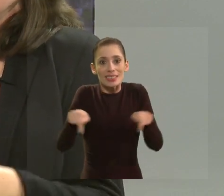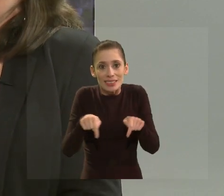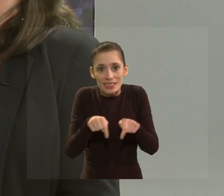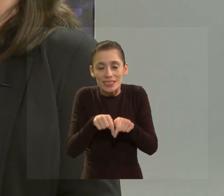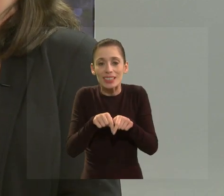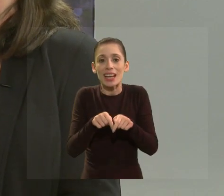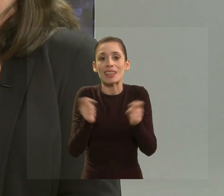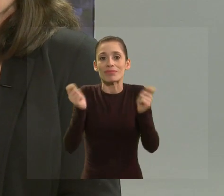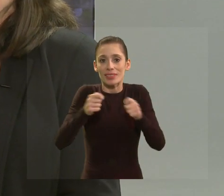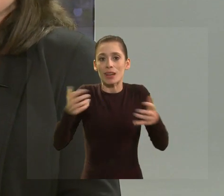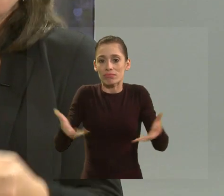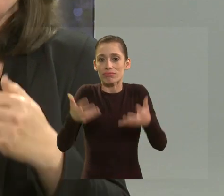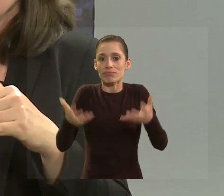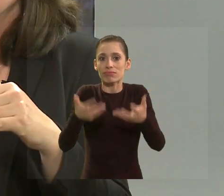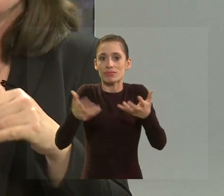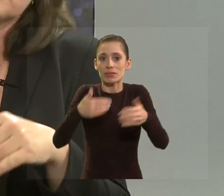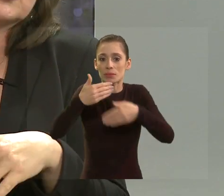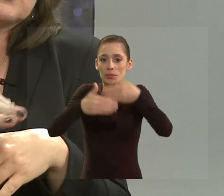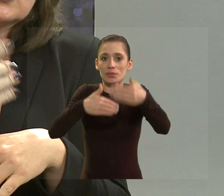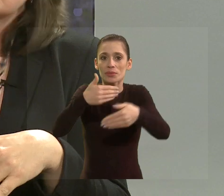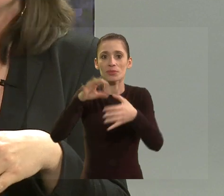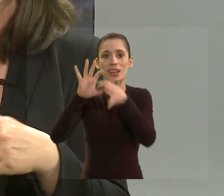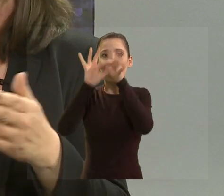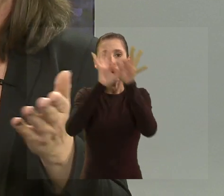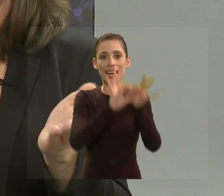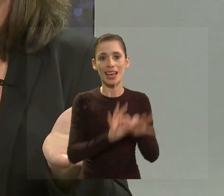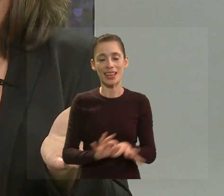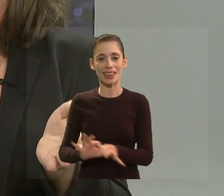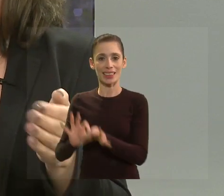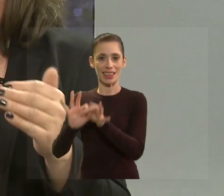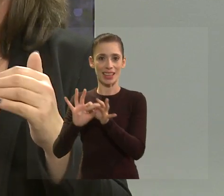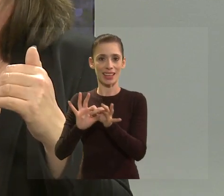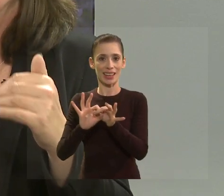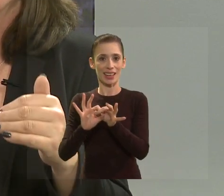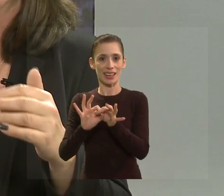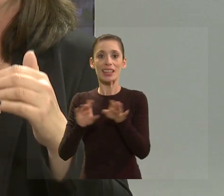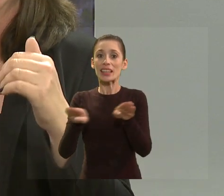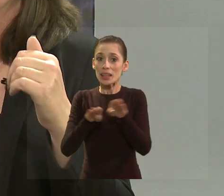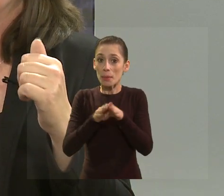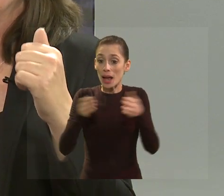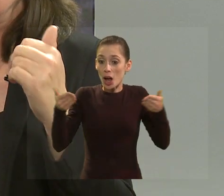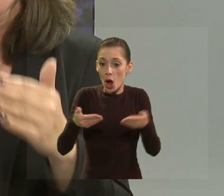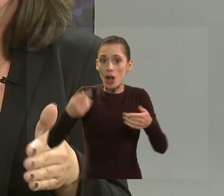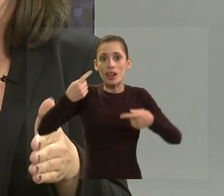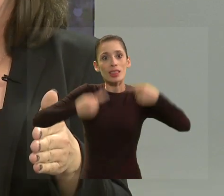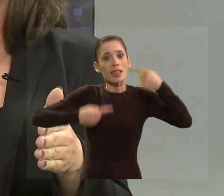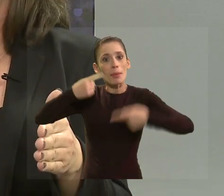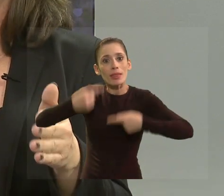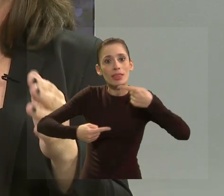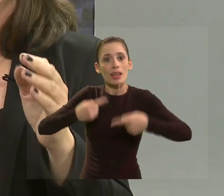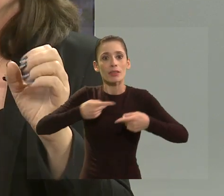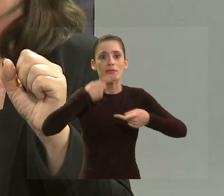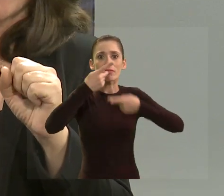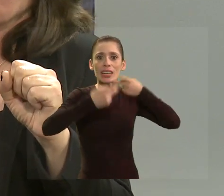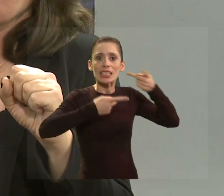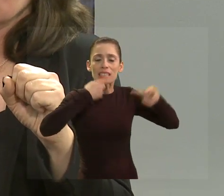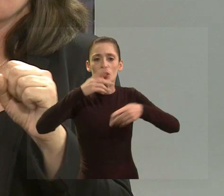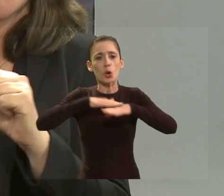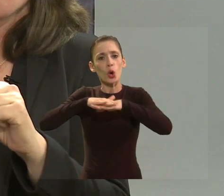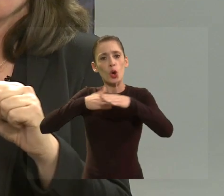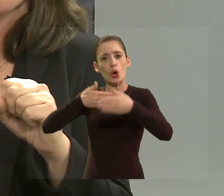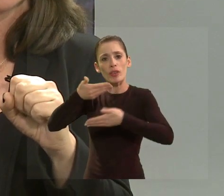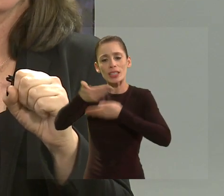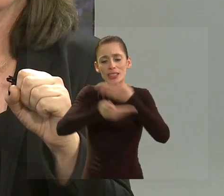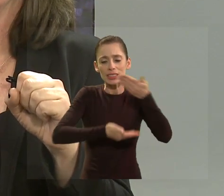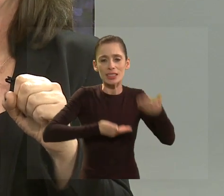uma rede e é fundamental esse tipo de situação como essa estar debatendo e estar falando porque algum dos problemas